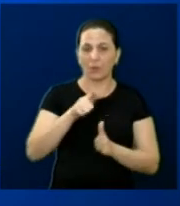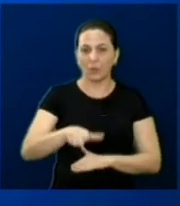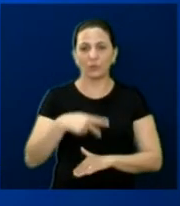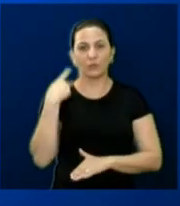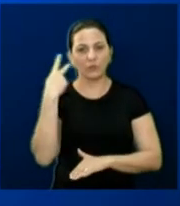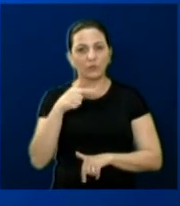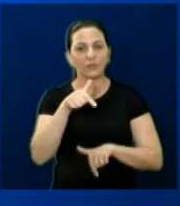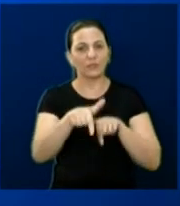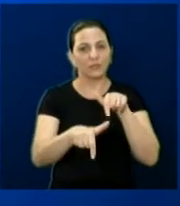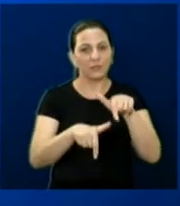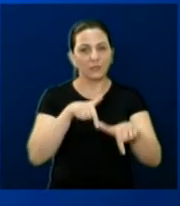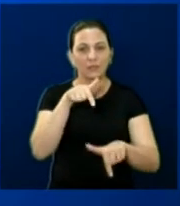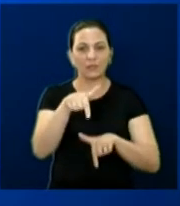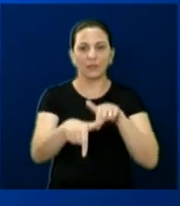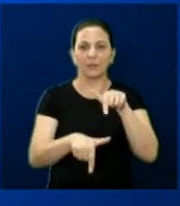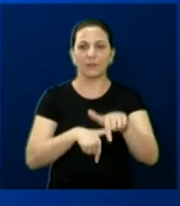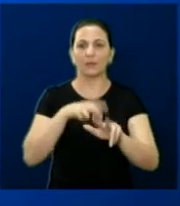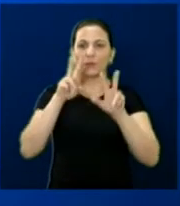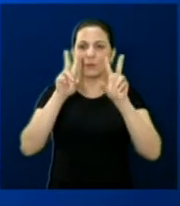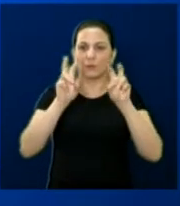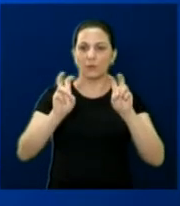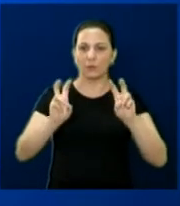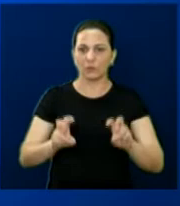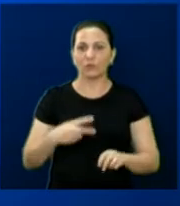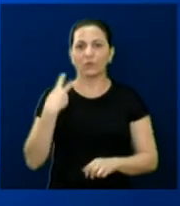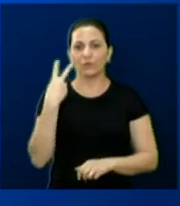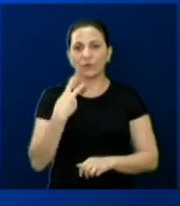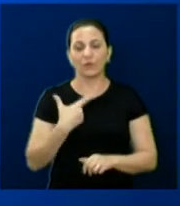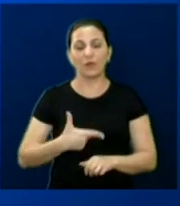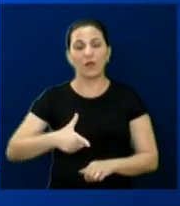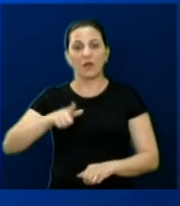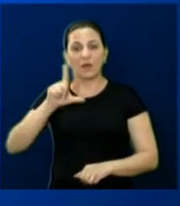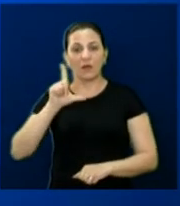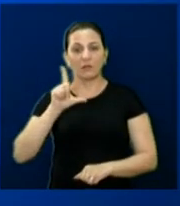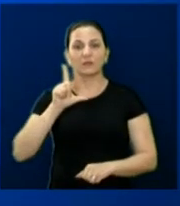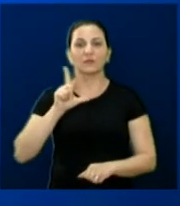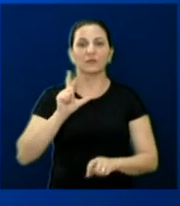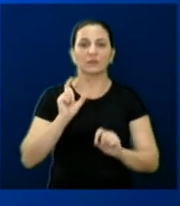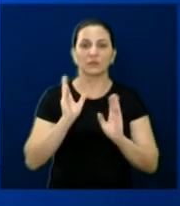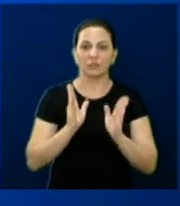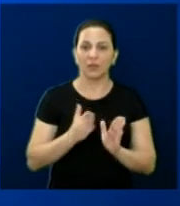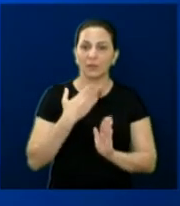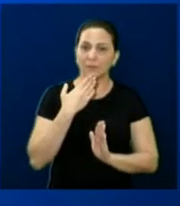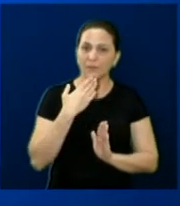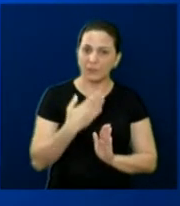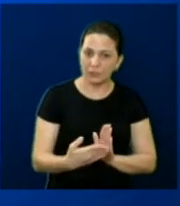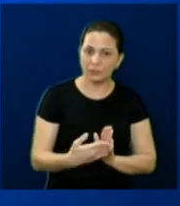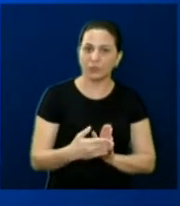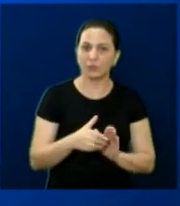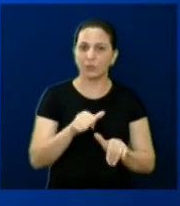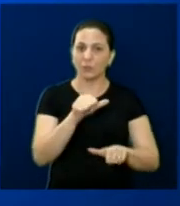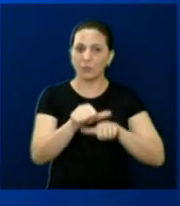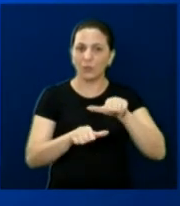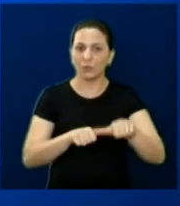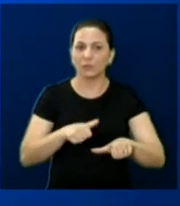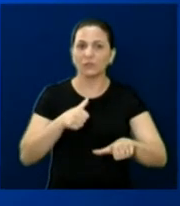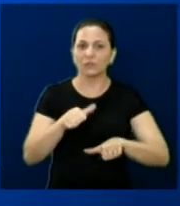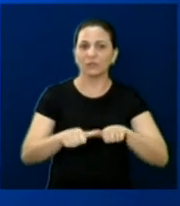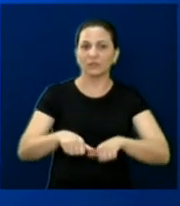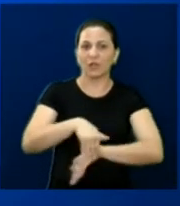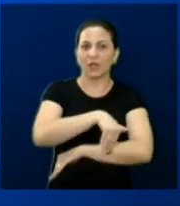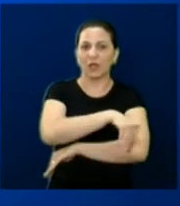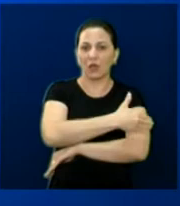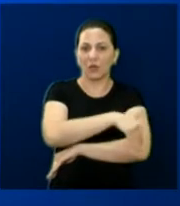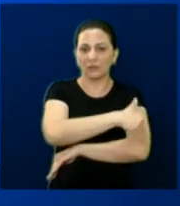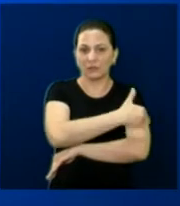trabalharam, e os vereadores anteriores também fizeram o requerimento, fizeram, aí está